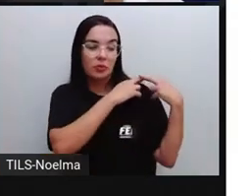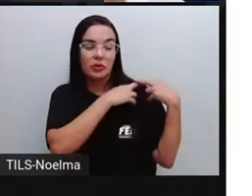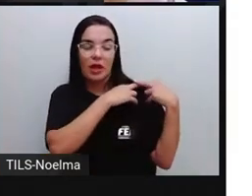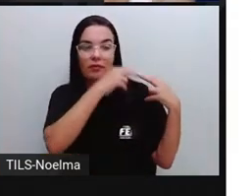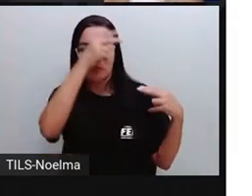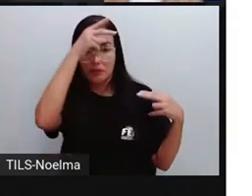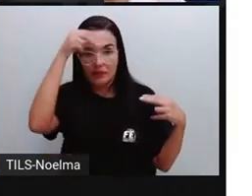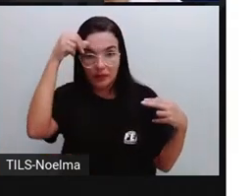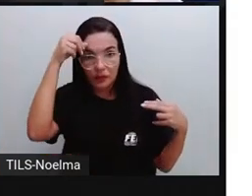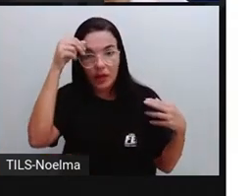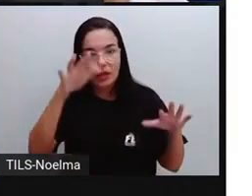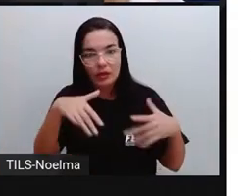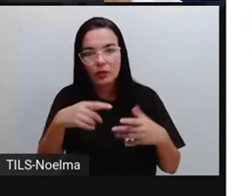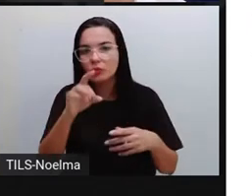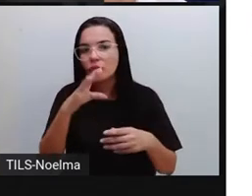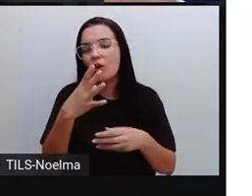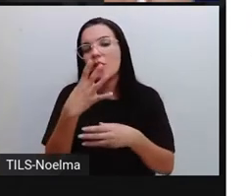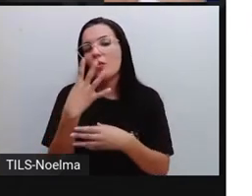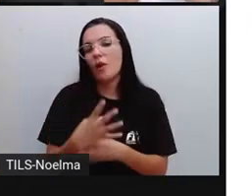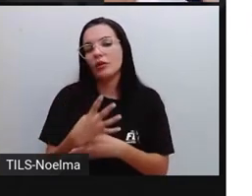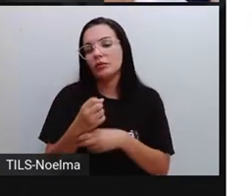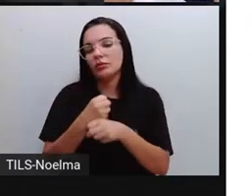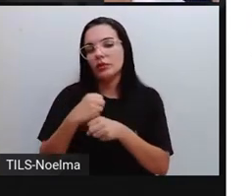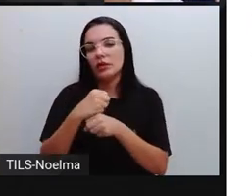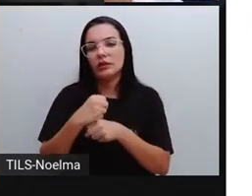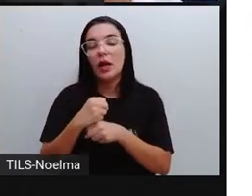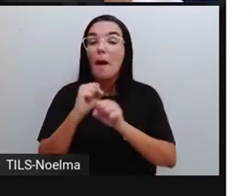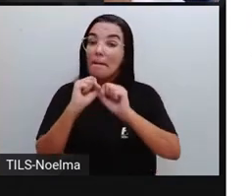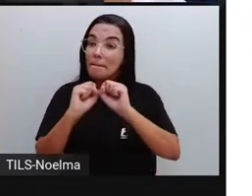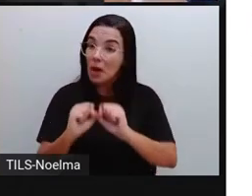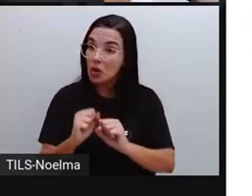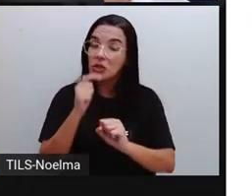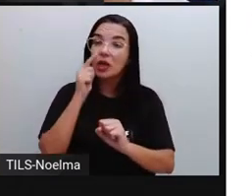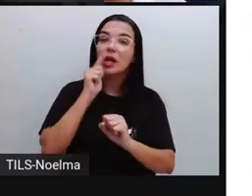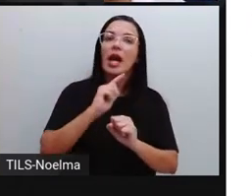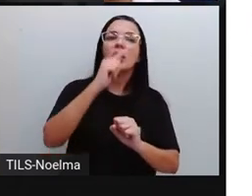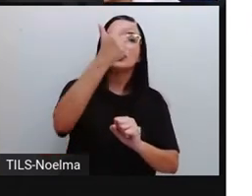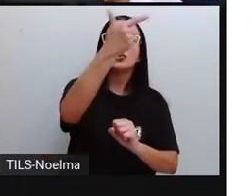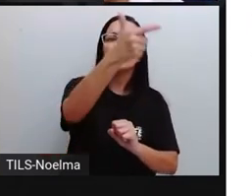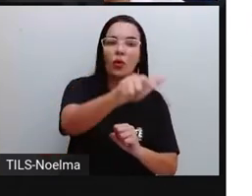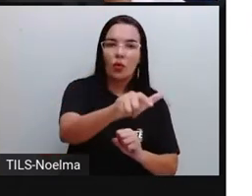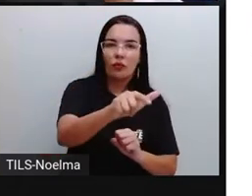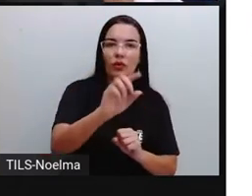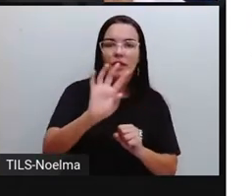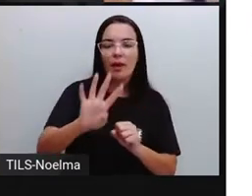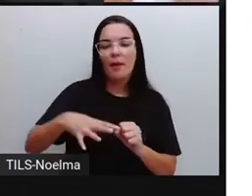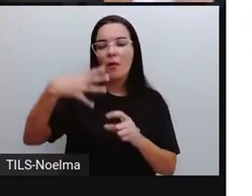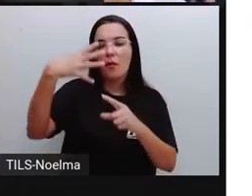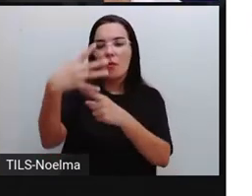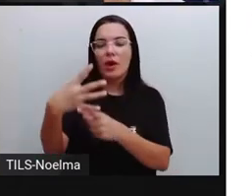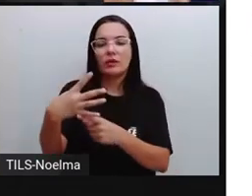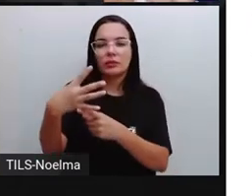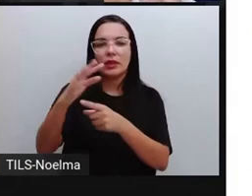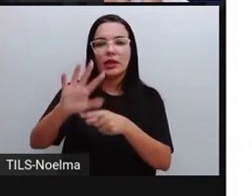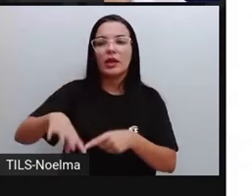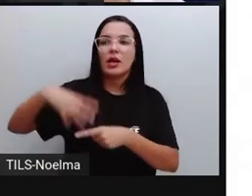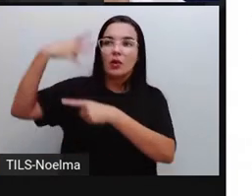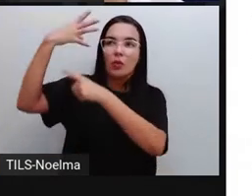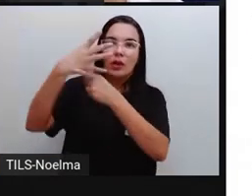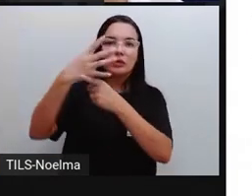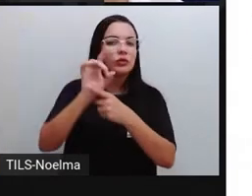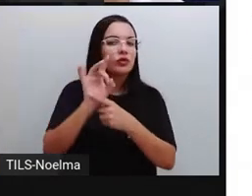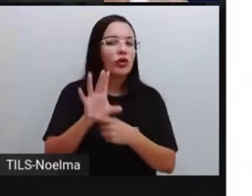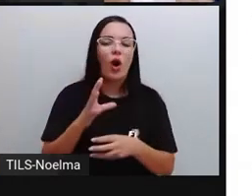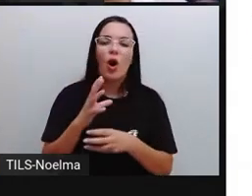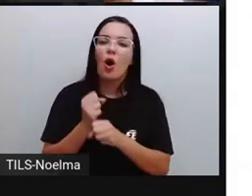prefeito, é de quatro anos. Ele pode se reeleger, tentar se reeleger mais uma vez, tá? Então, o máximo de tempo que ele pode